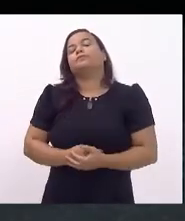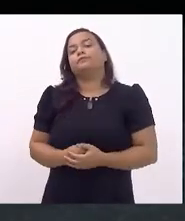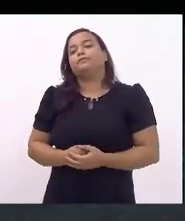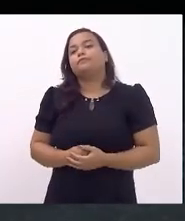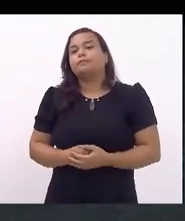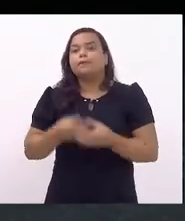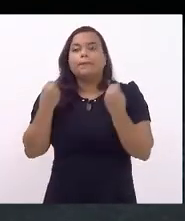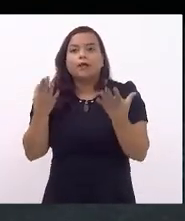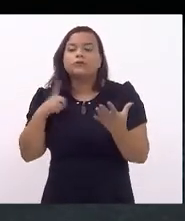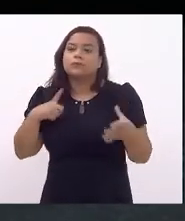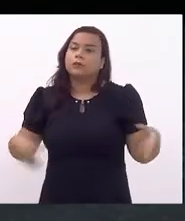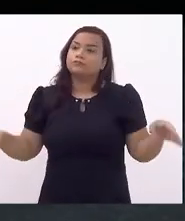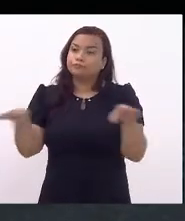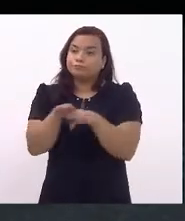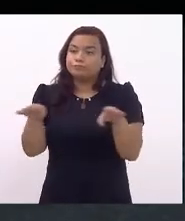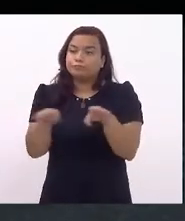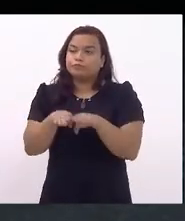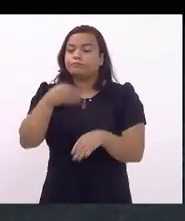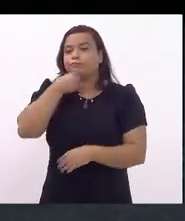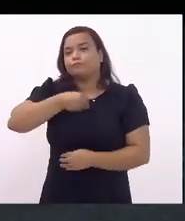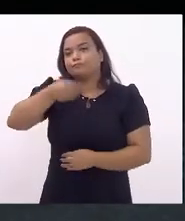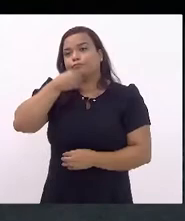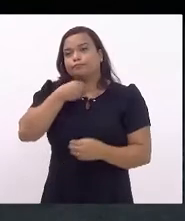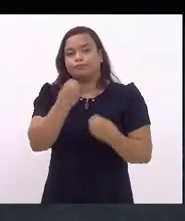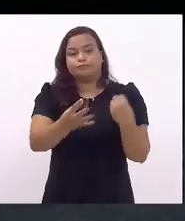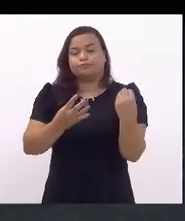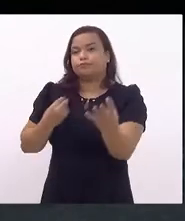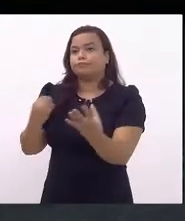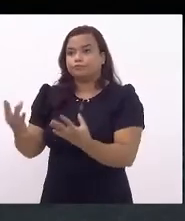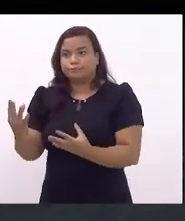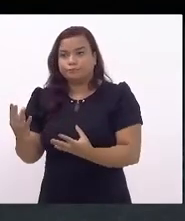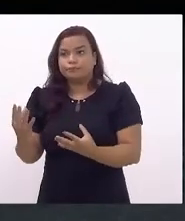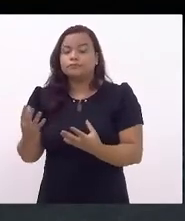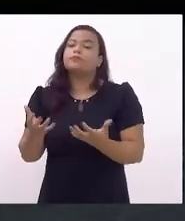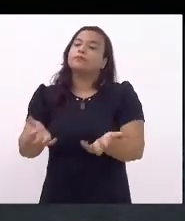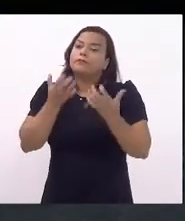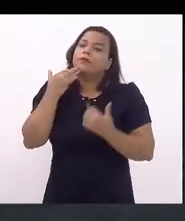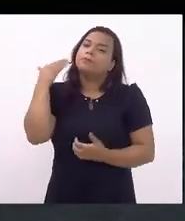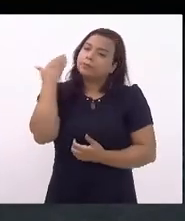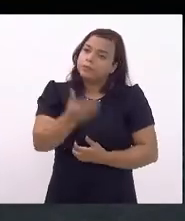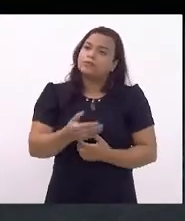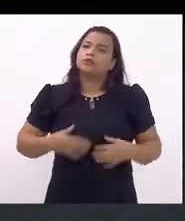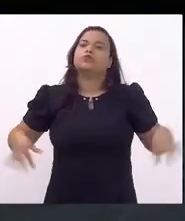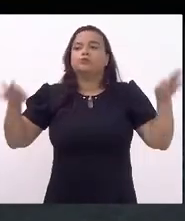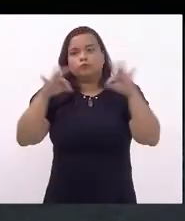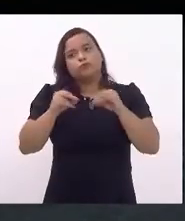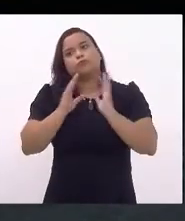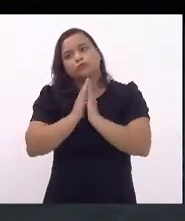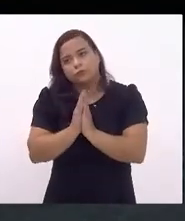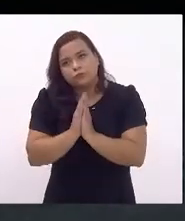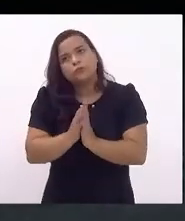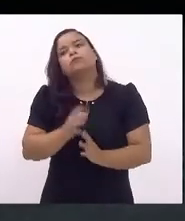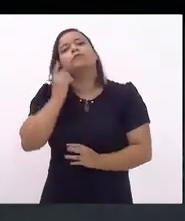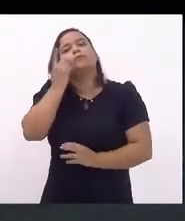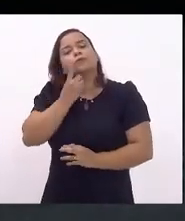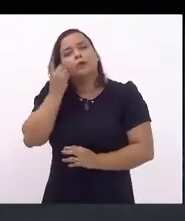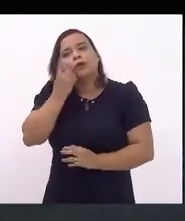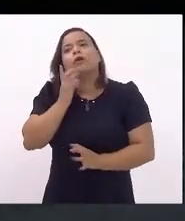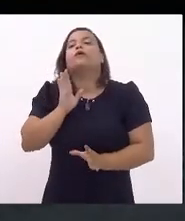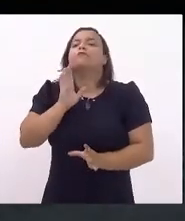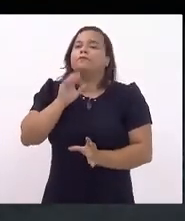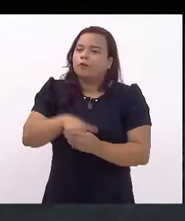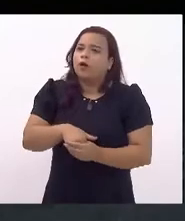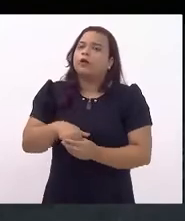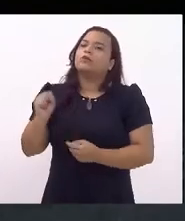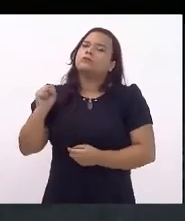para que haja uma igualdade de oportunidade. Então, queria pedir que todos os senhores e senhoras deputados pudessem